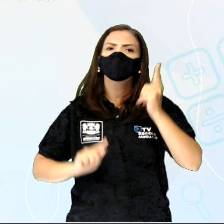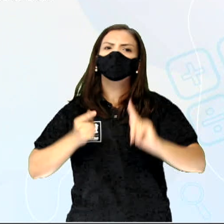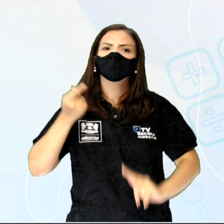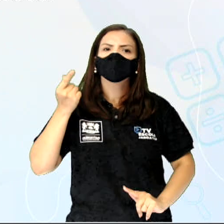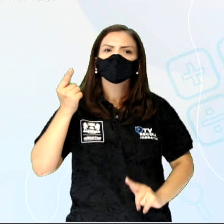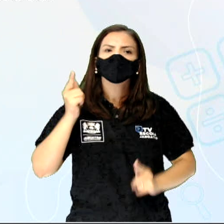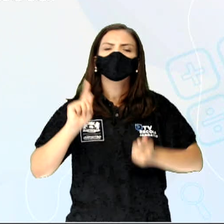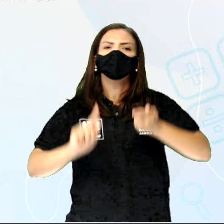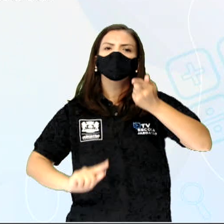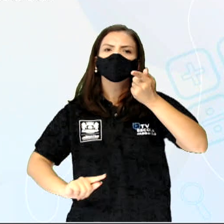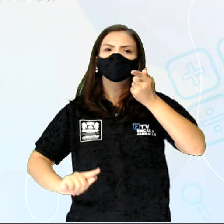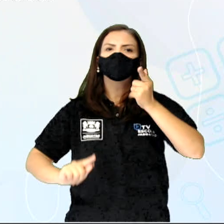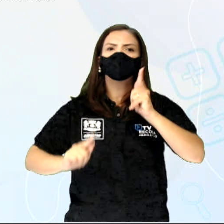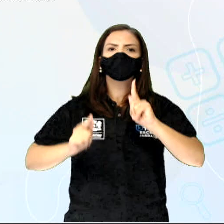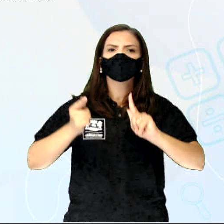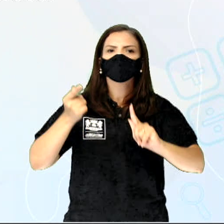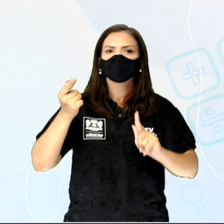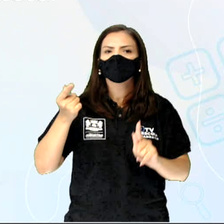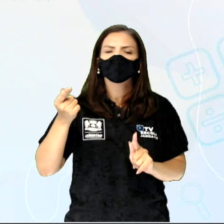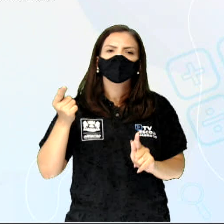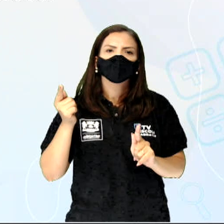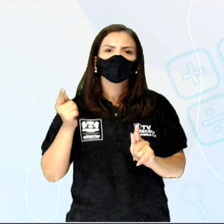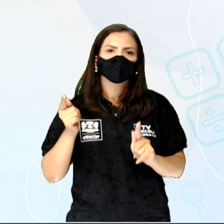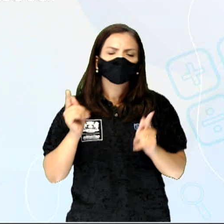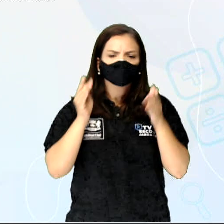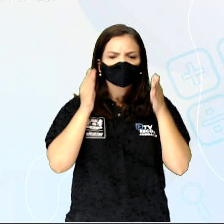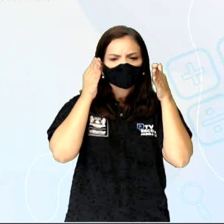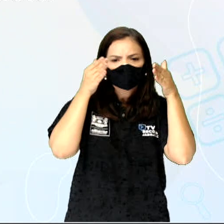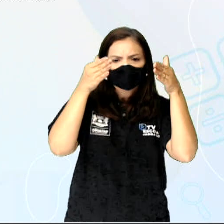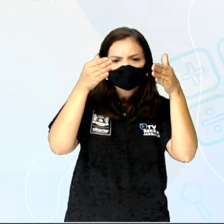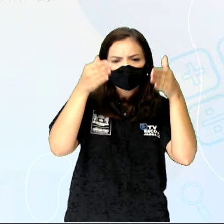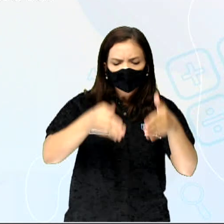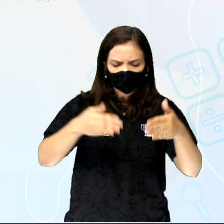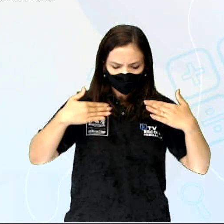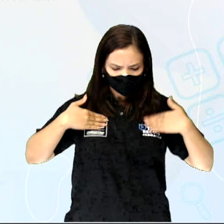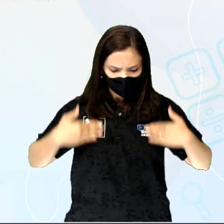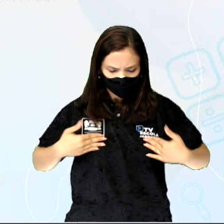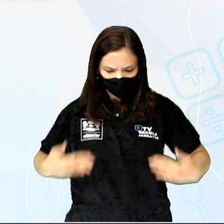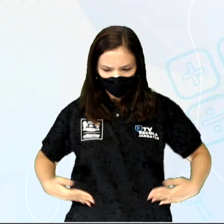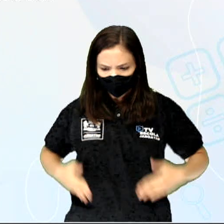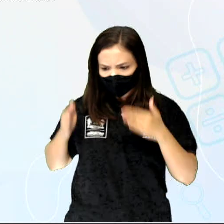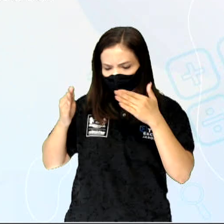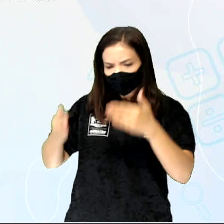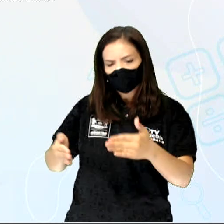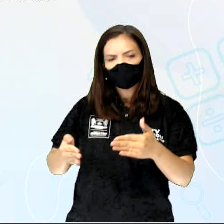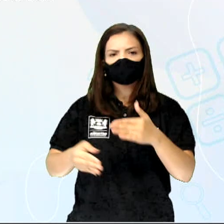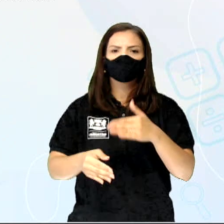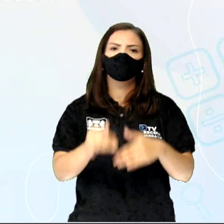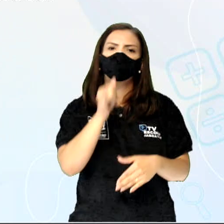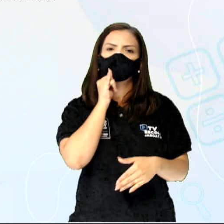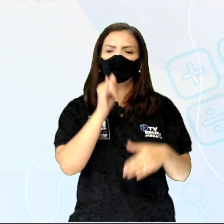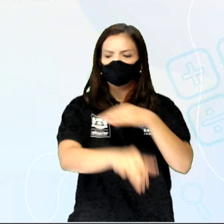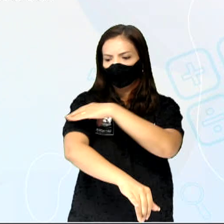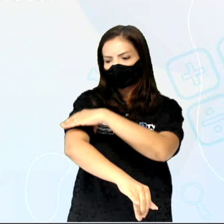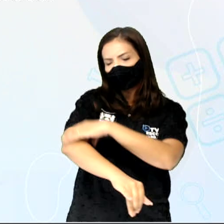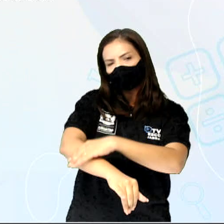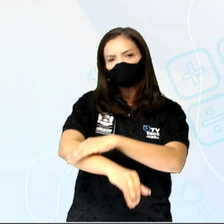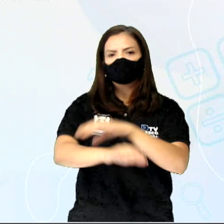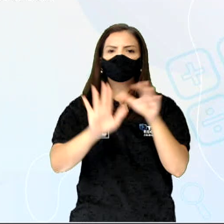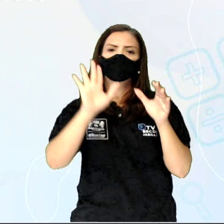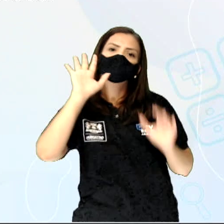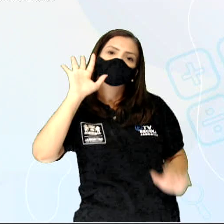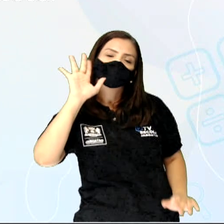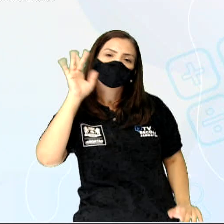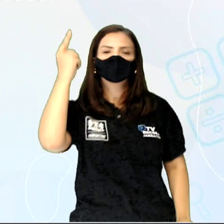a gesticulação de alguma parte específica do corpo, como os braços, mãos e cabeça,